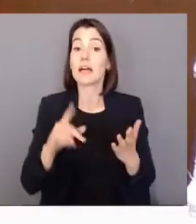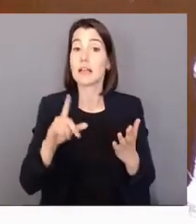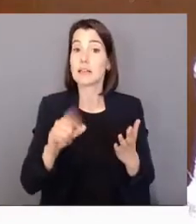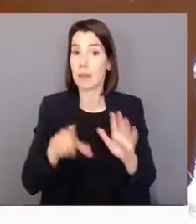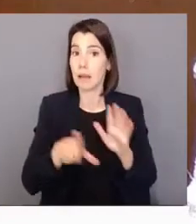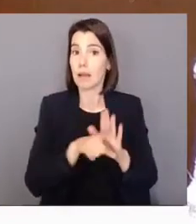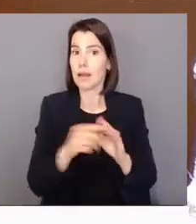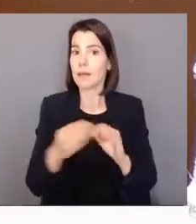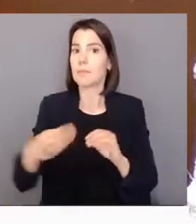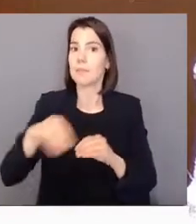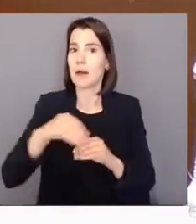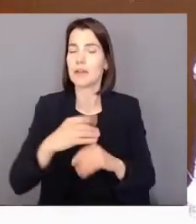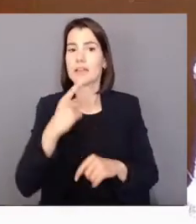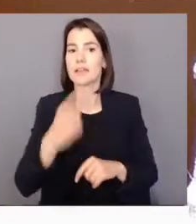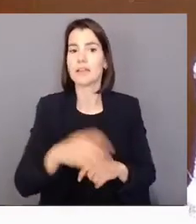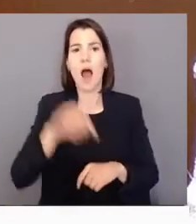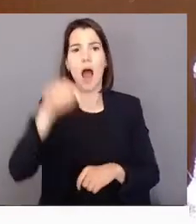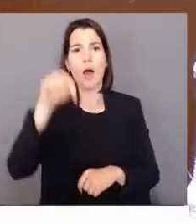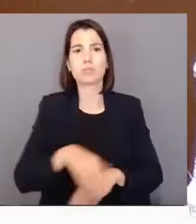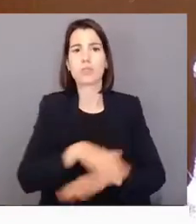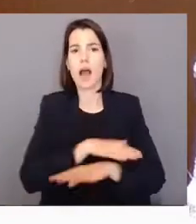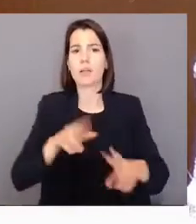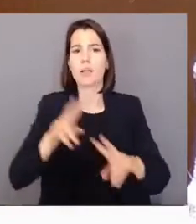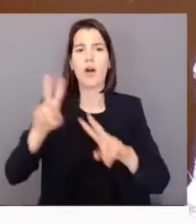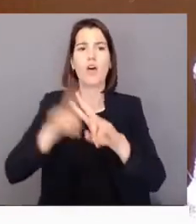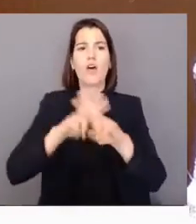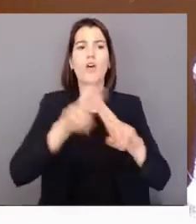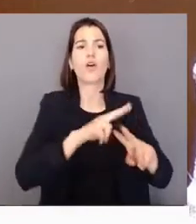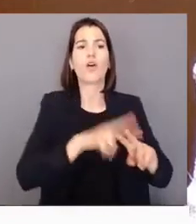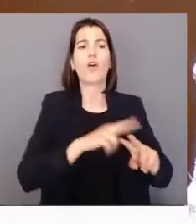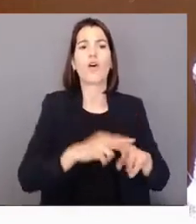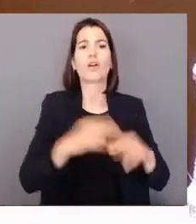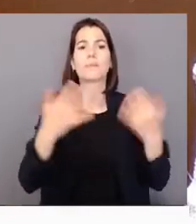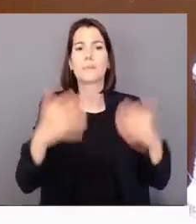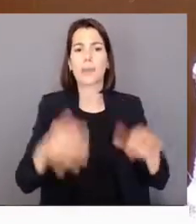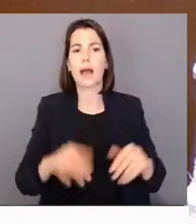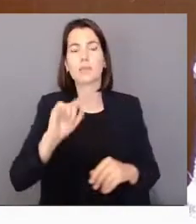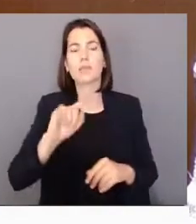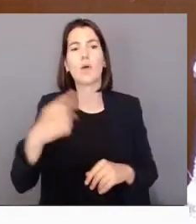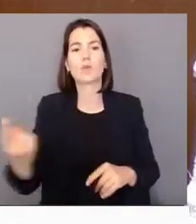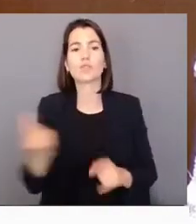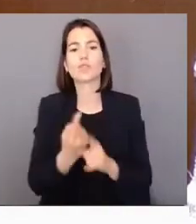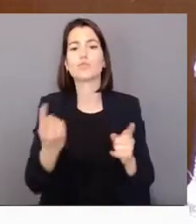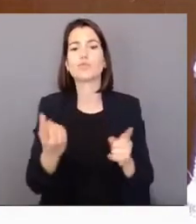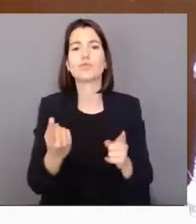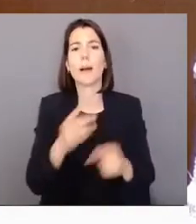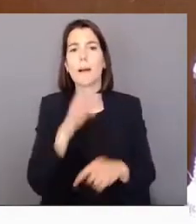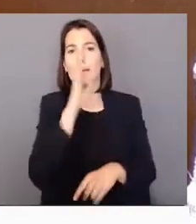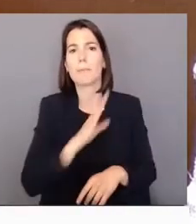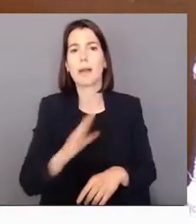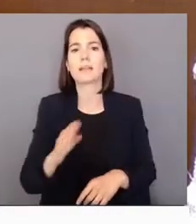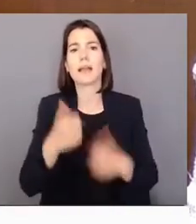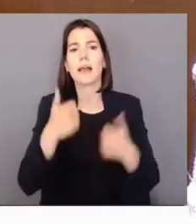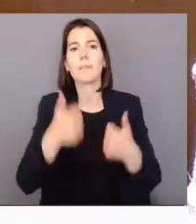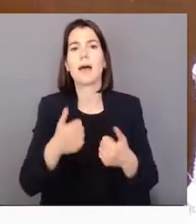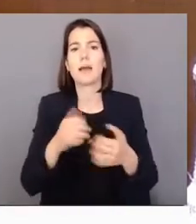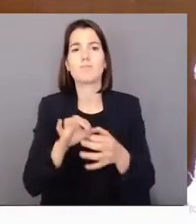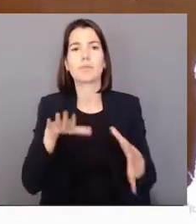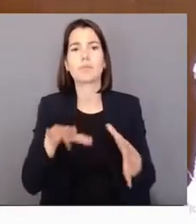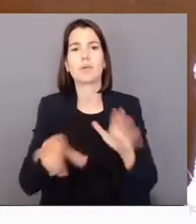erradicação imediata das podas de rolagem, entre outras, por não constituírem boas práticas de acordo com a lei. Não é verdade.